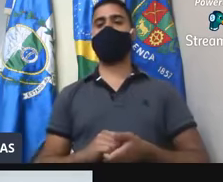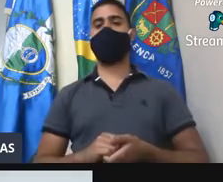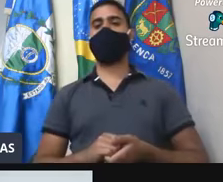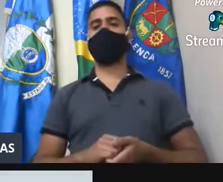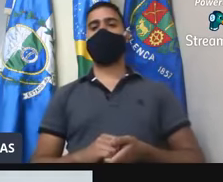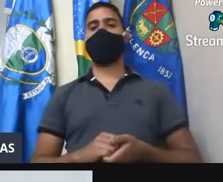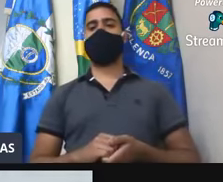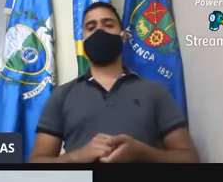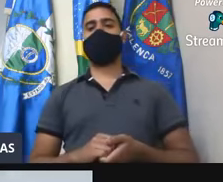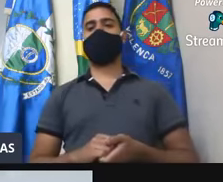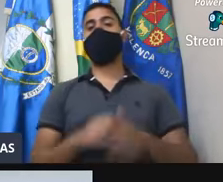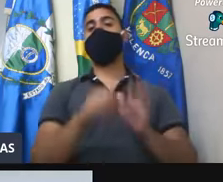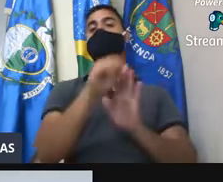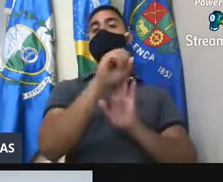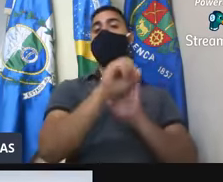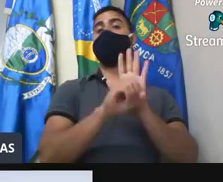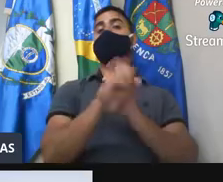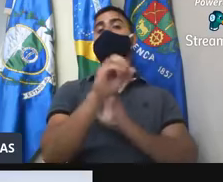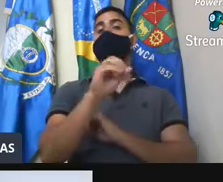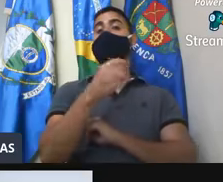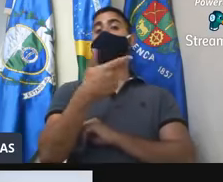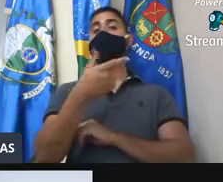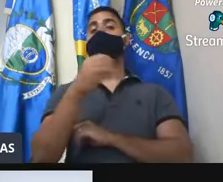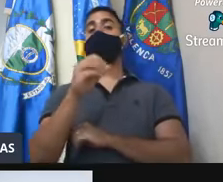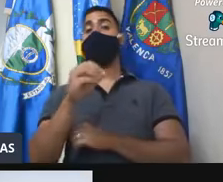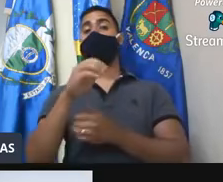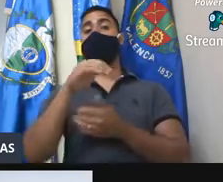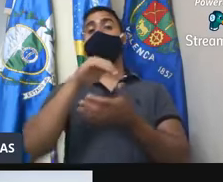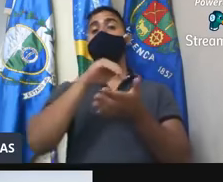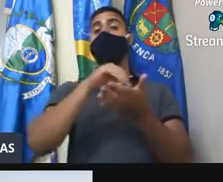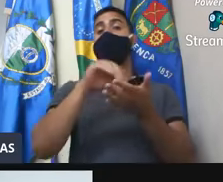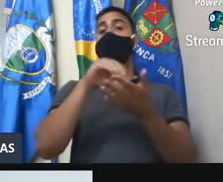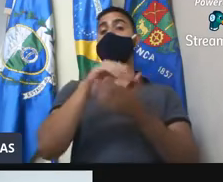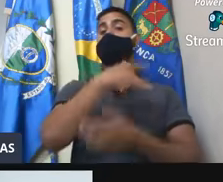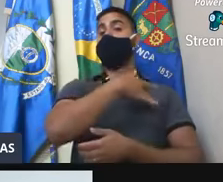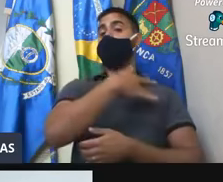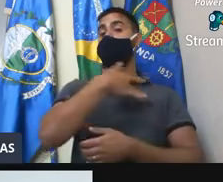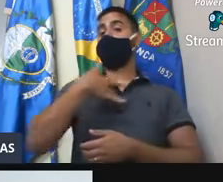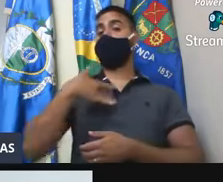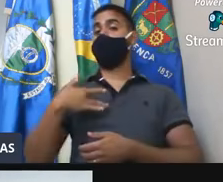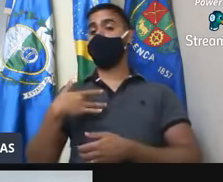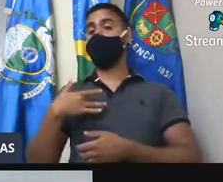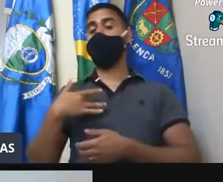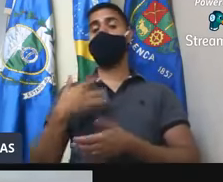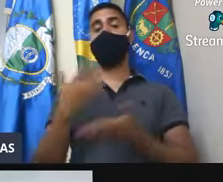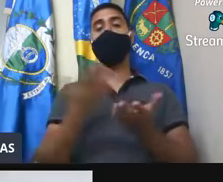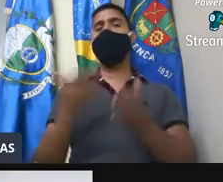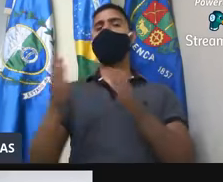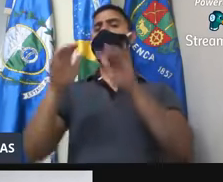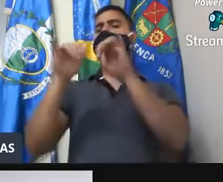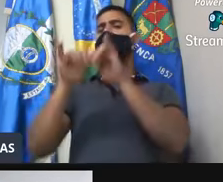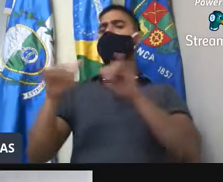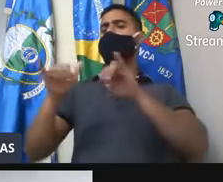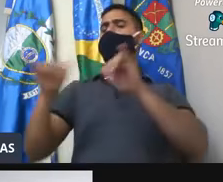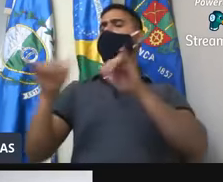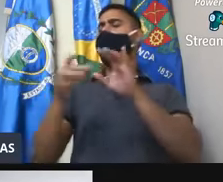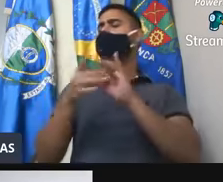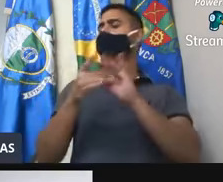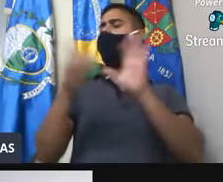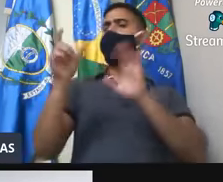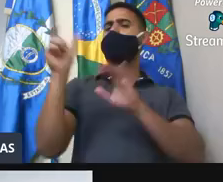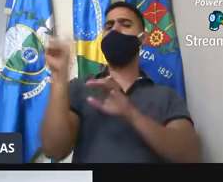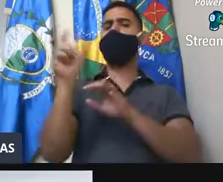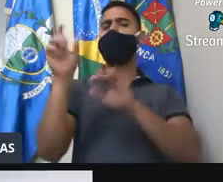Ofício zero vinte da Secretaria Municipal de Saúde encaminha informações sobre abertura de crédito